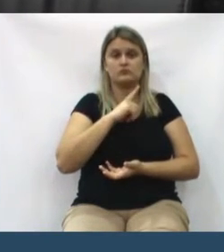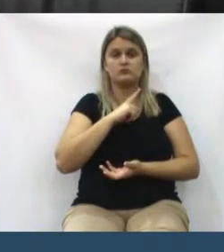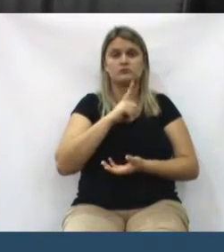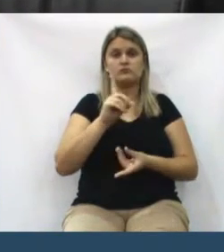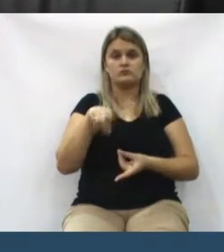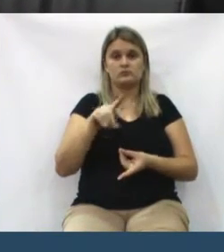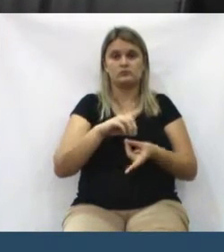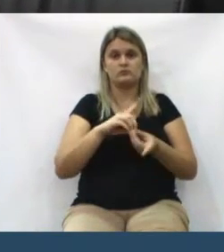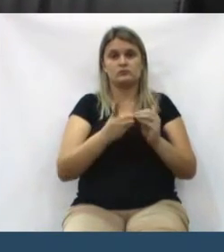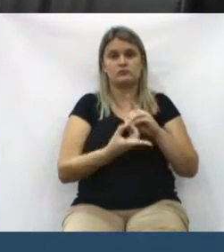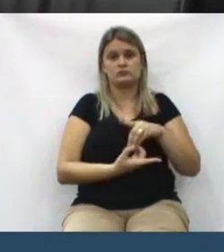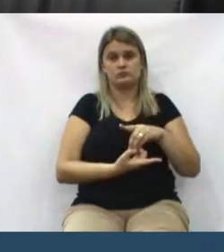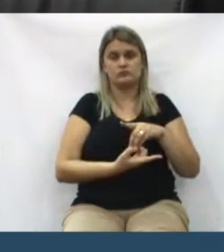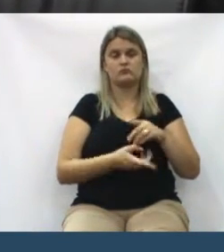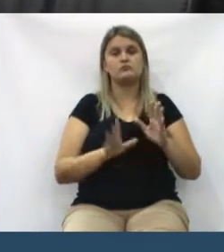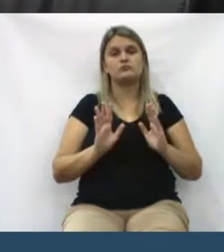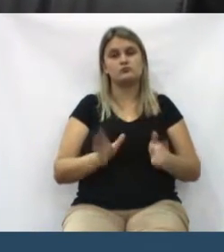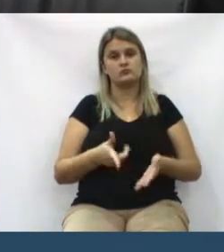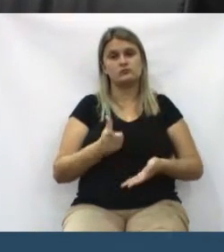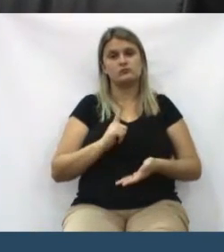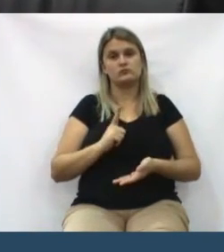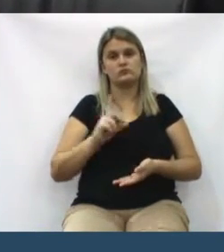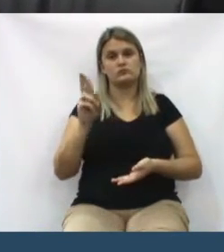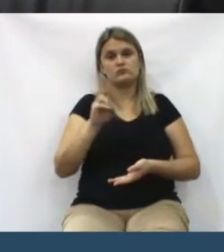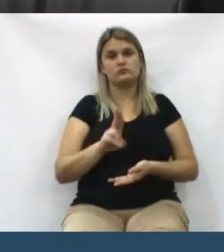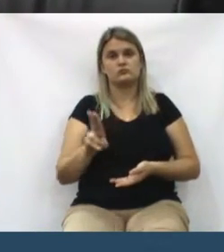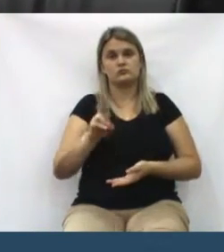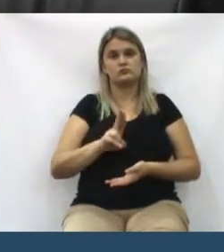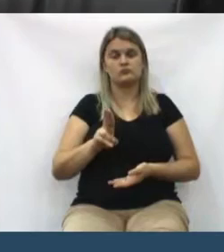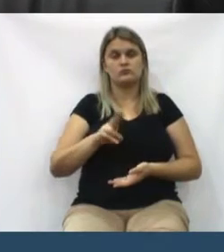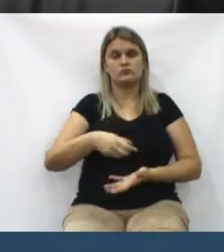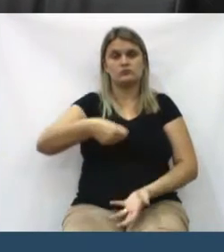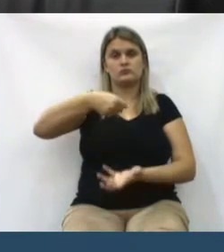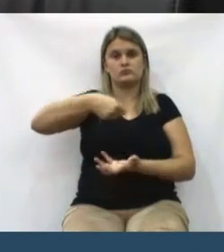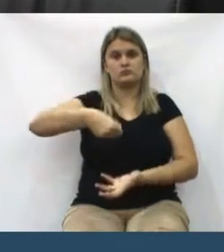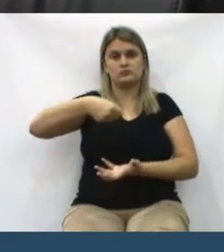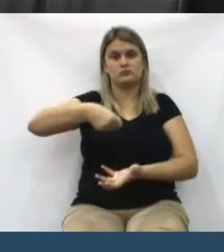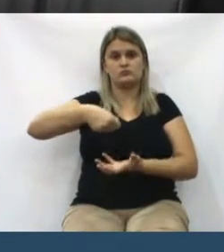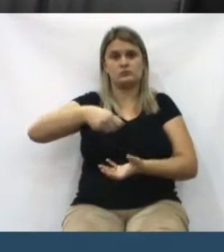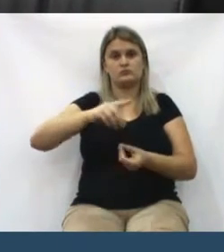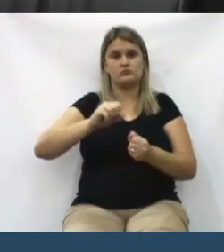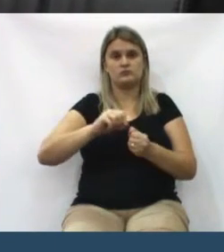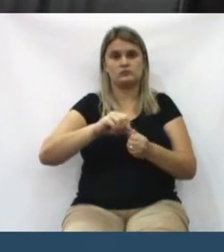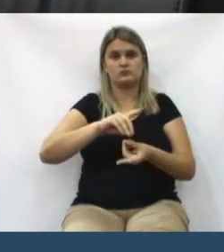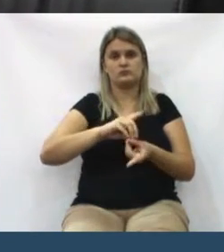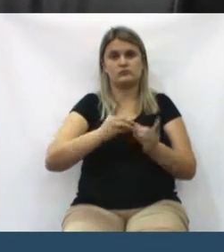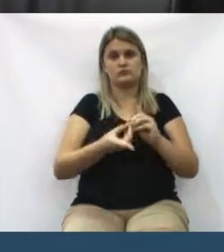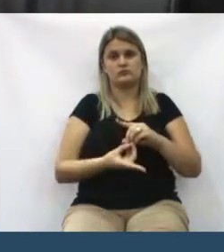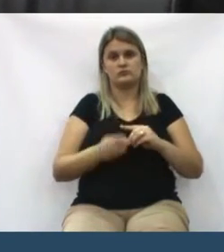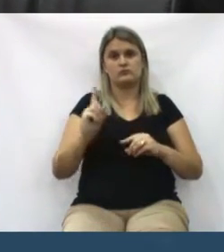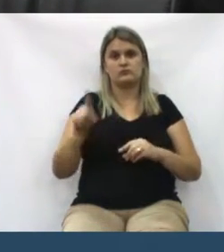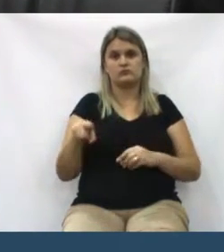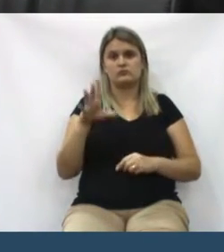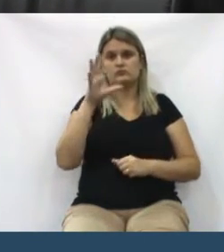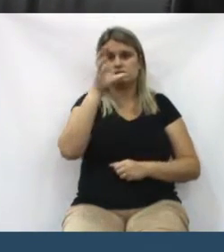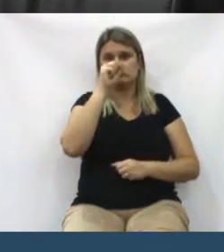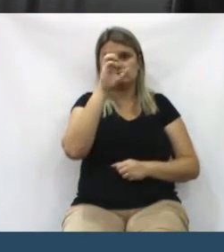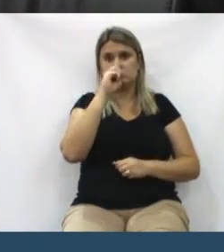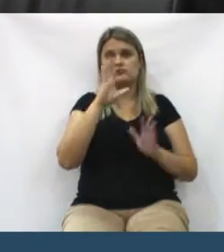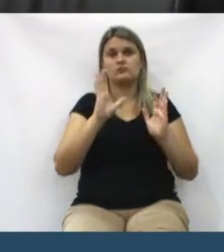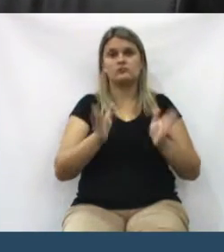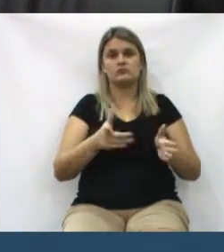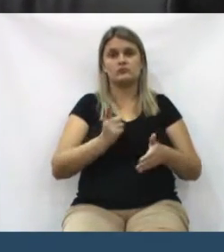a lei, mas já está escrito, usa essa sacola para o risco reciclável na cor laranja. Alguns já estão fazendo